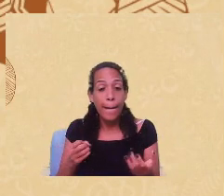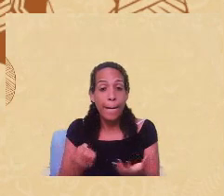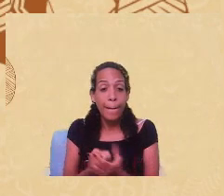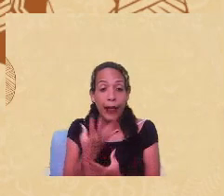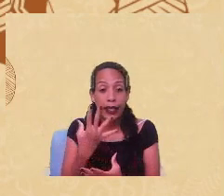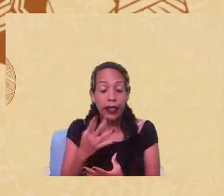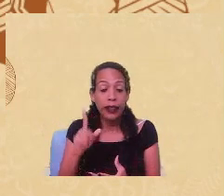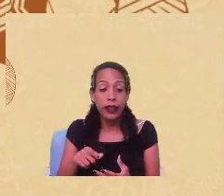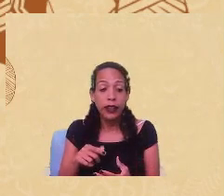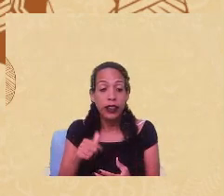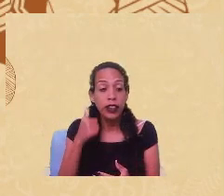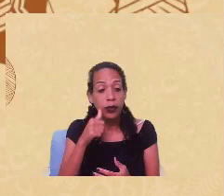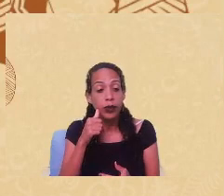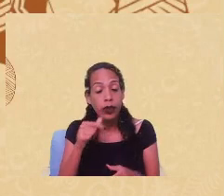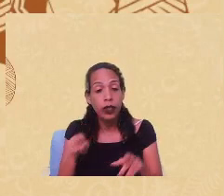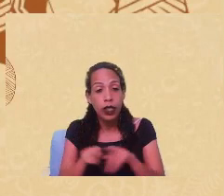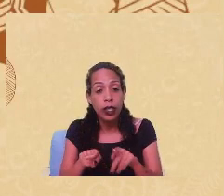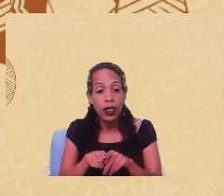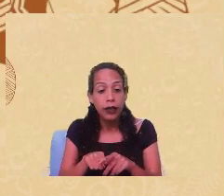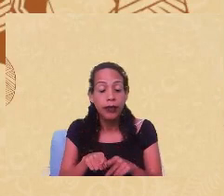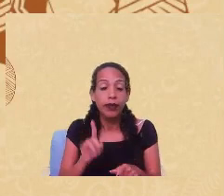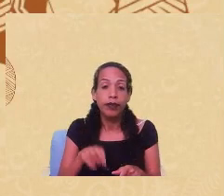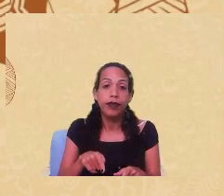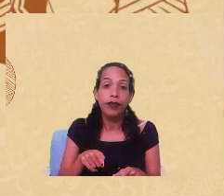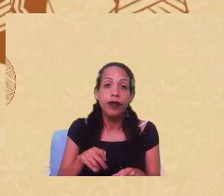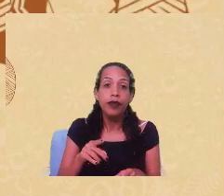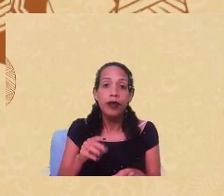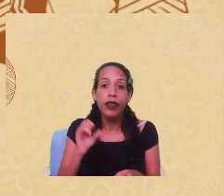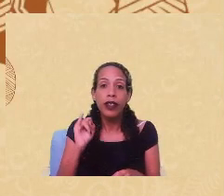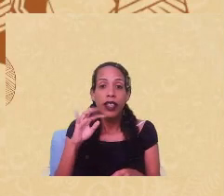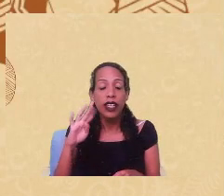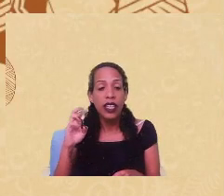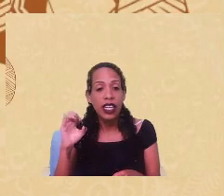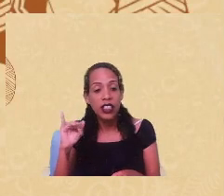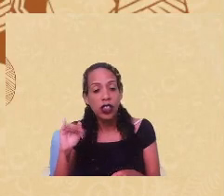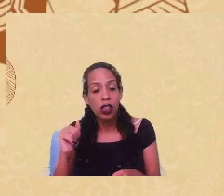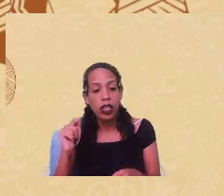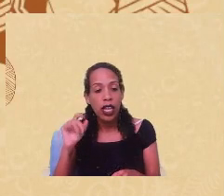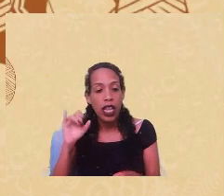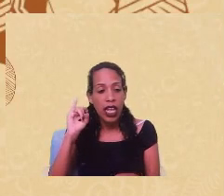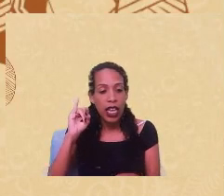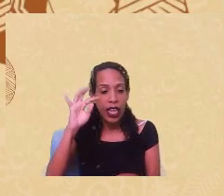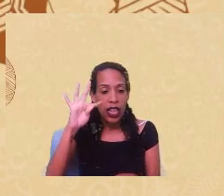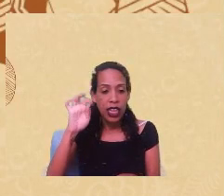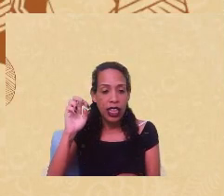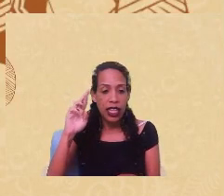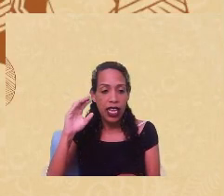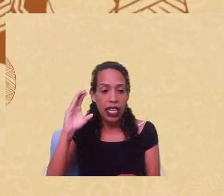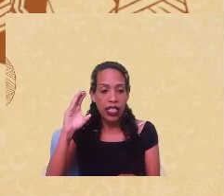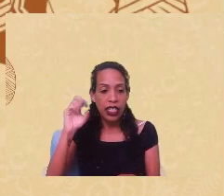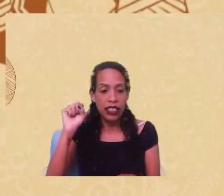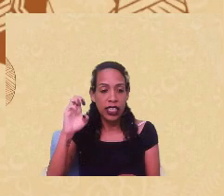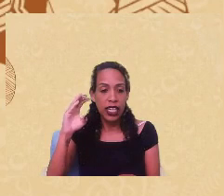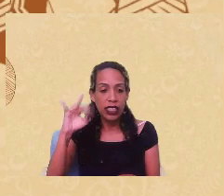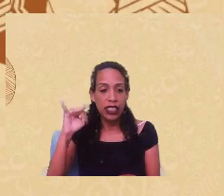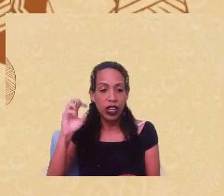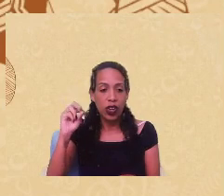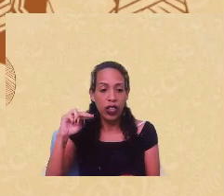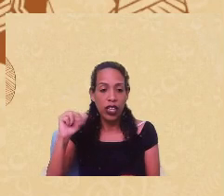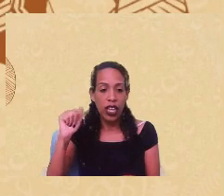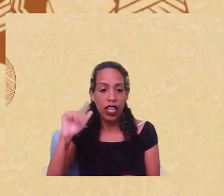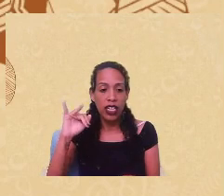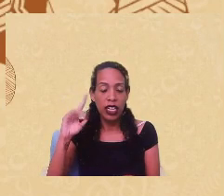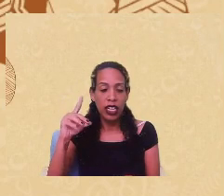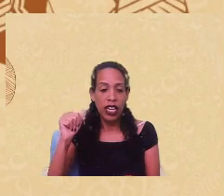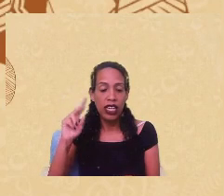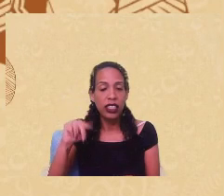de feminismos interseccionais. A interseccionalidade é uma ferramenta, né, metodológica e analítica, a Carla Cotilini